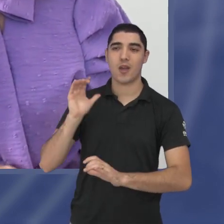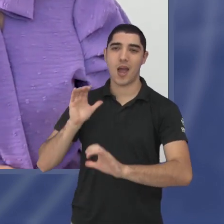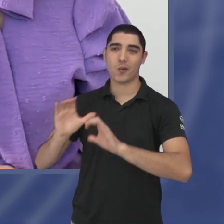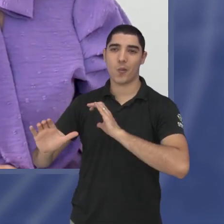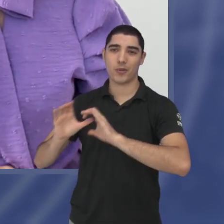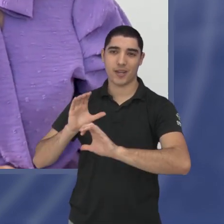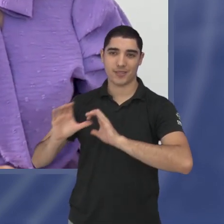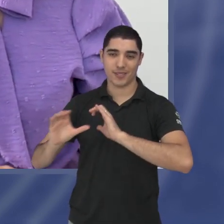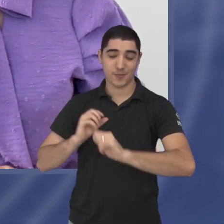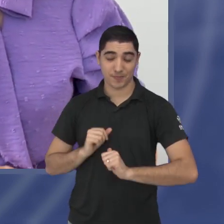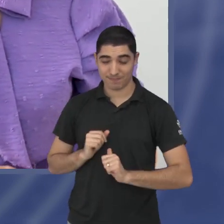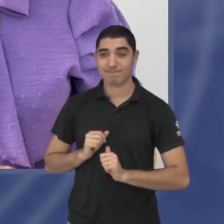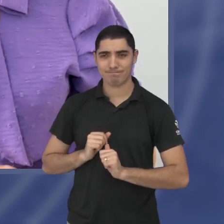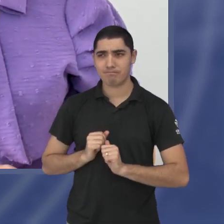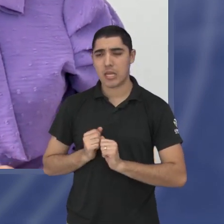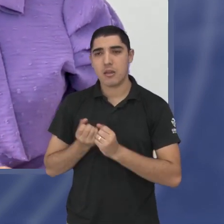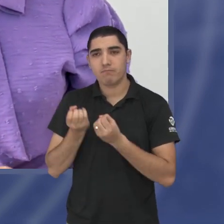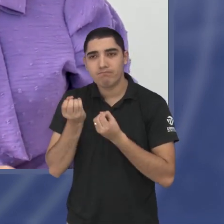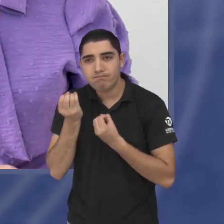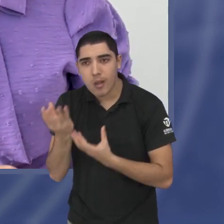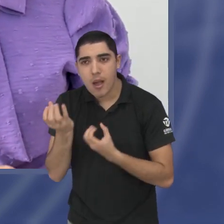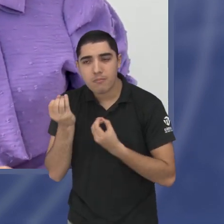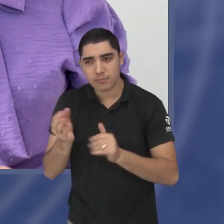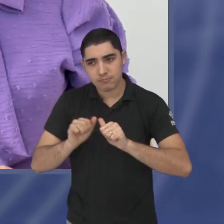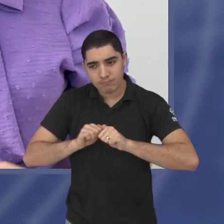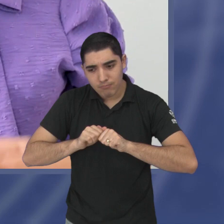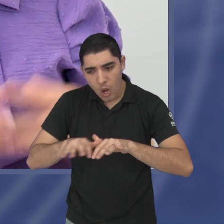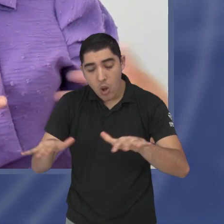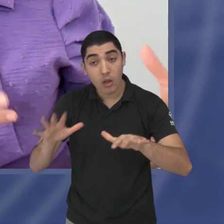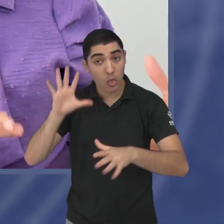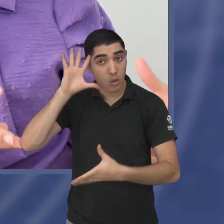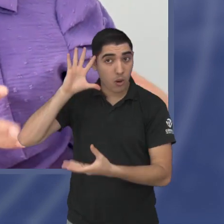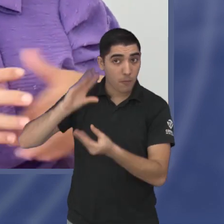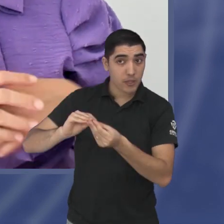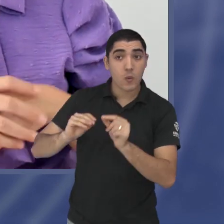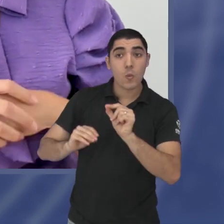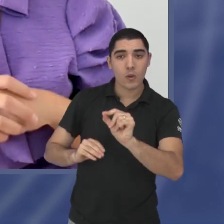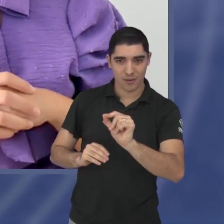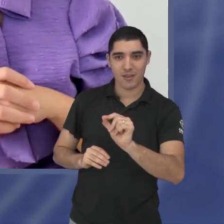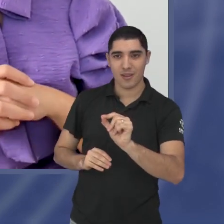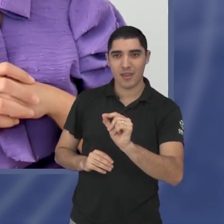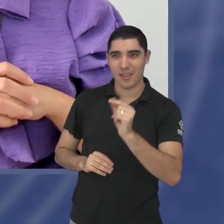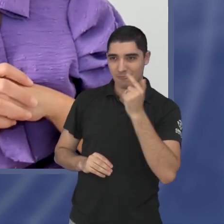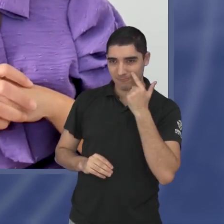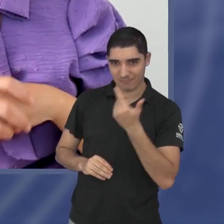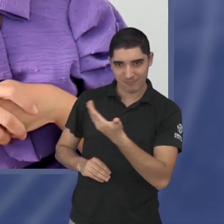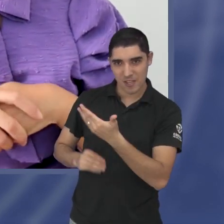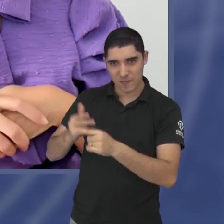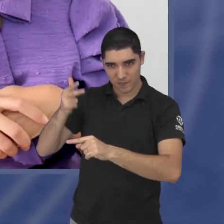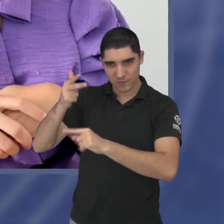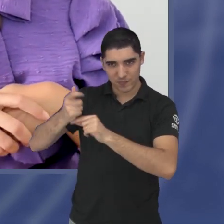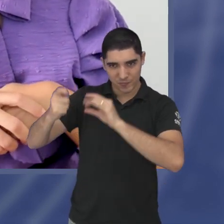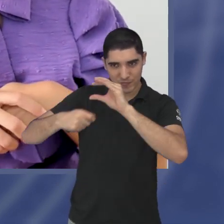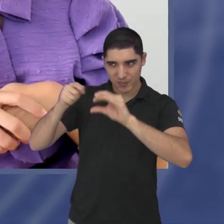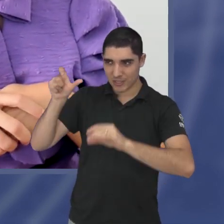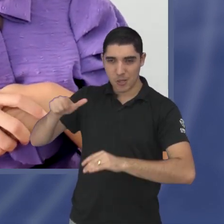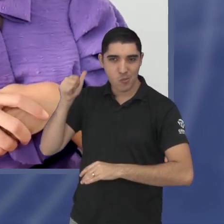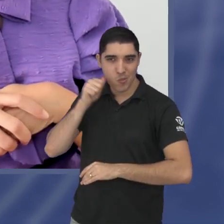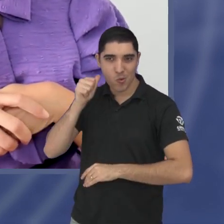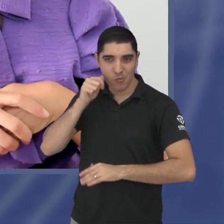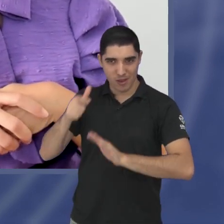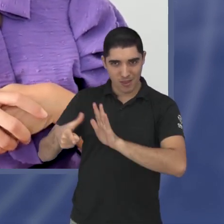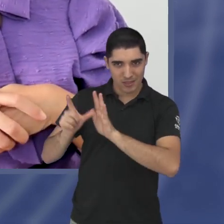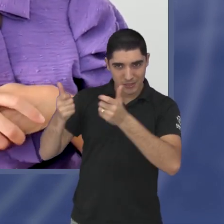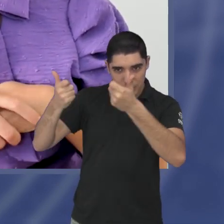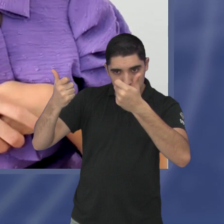é entender que de fato essa fala dita agora no último vídeo no